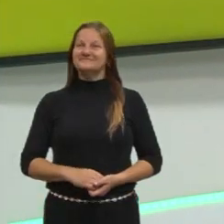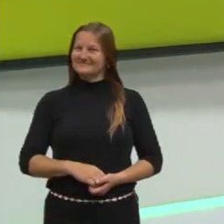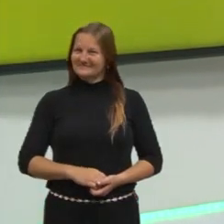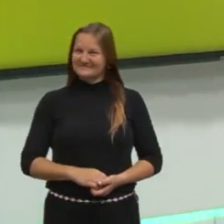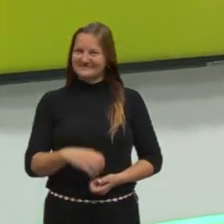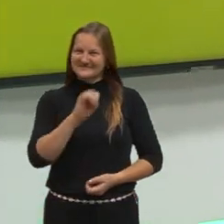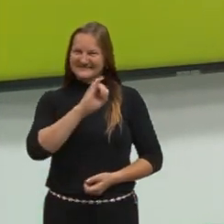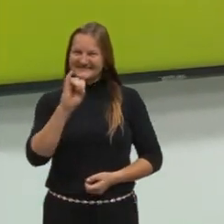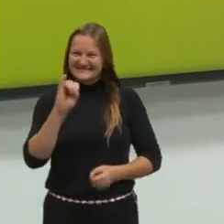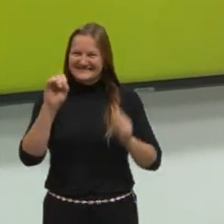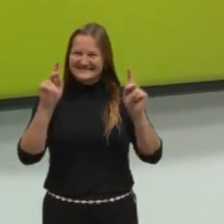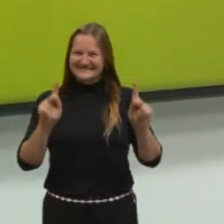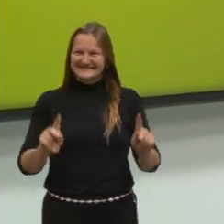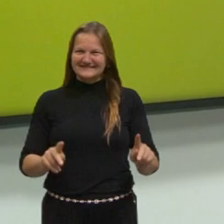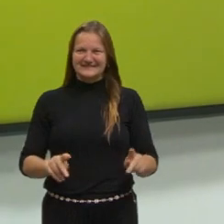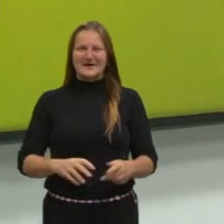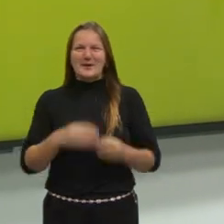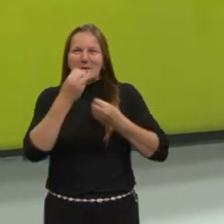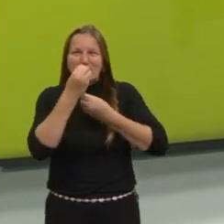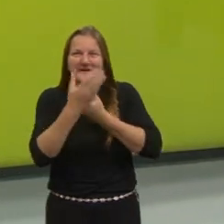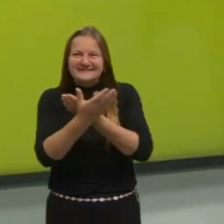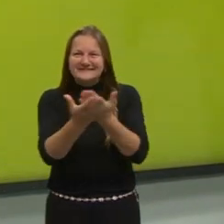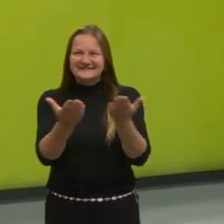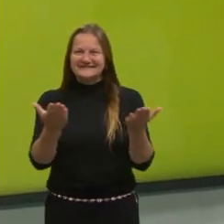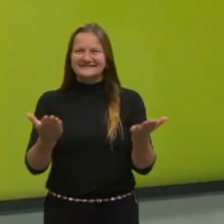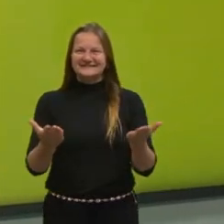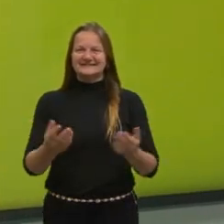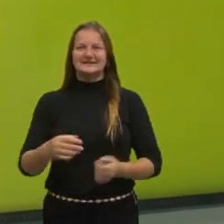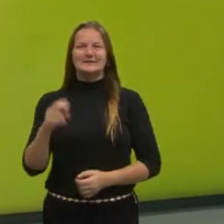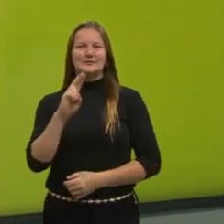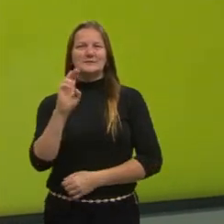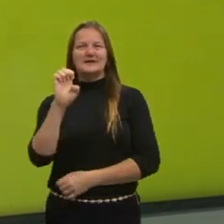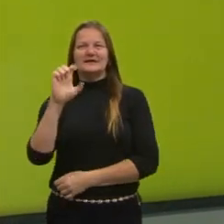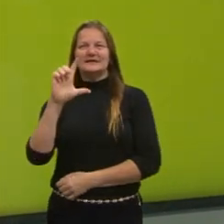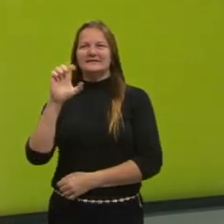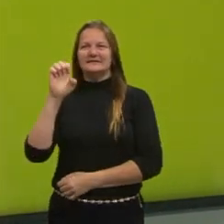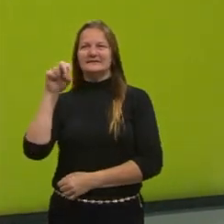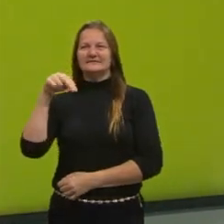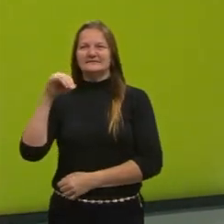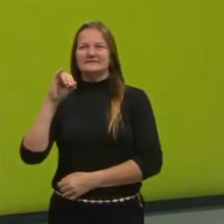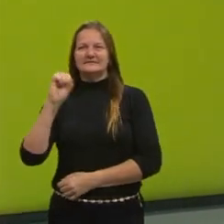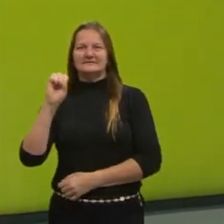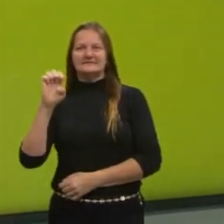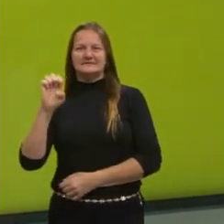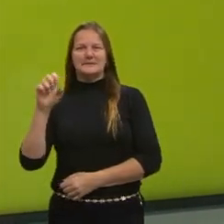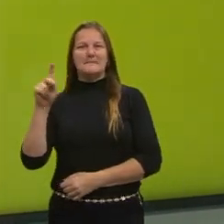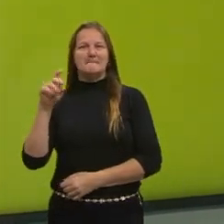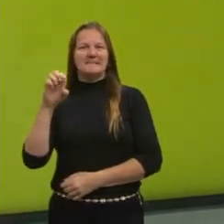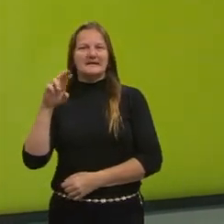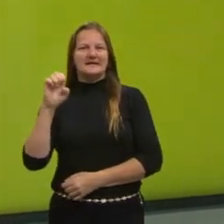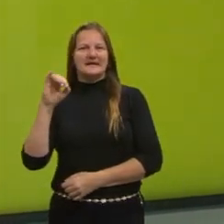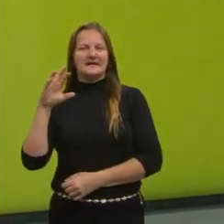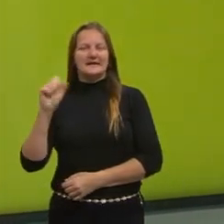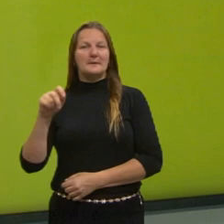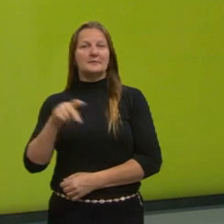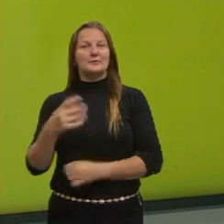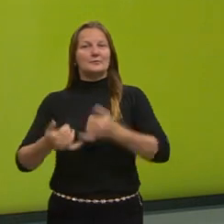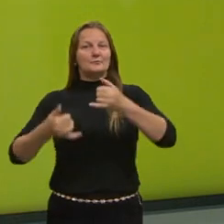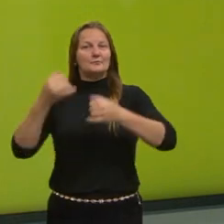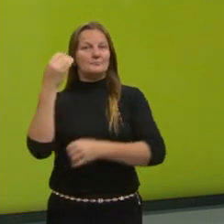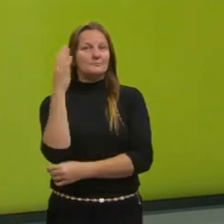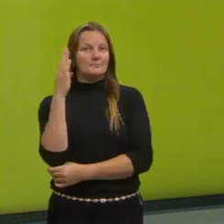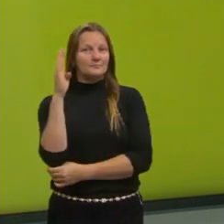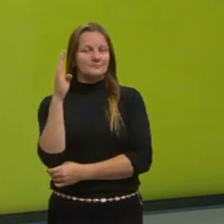Olá pessoal, tudo bem? Me chamo Elenise Pereira, sou professora de biologia do programa Pré-Enem